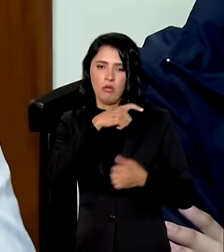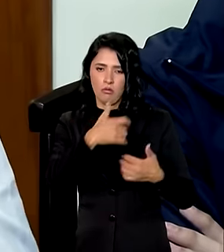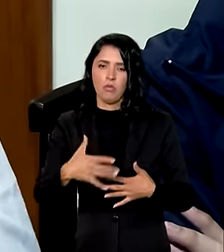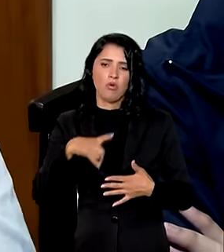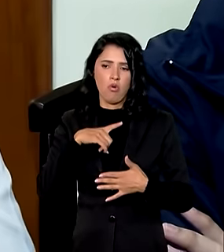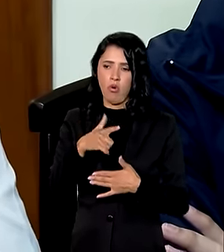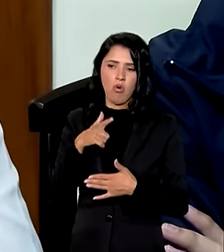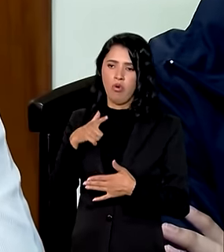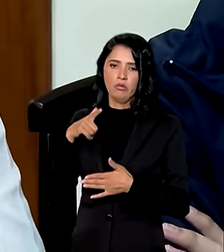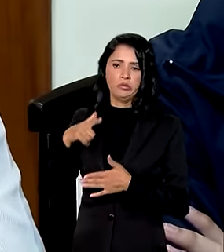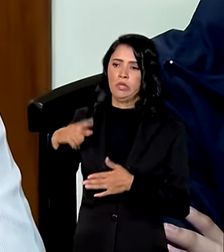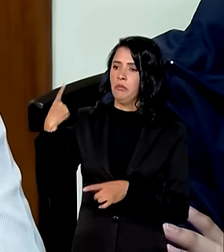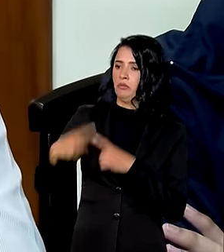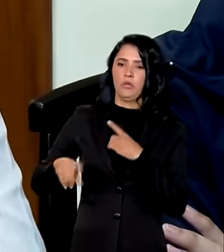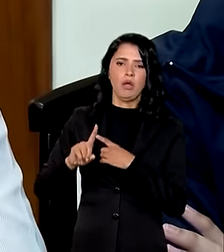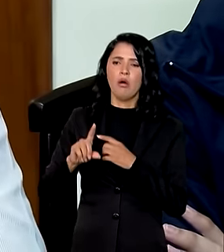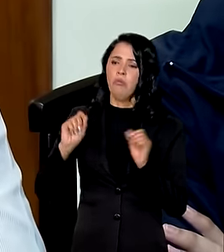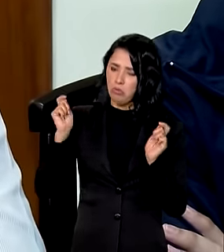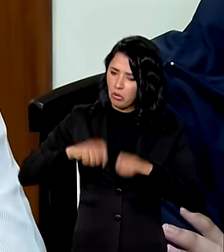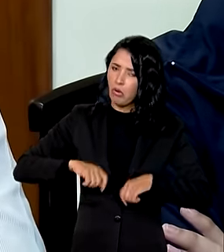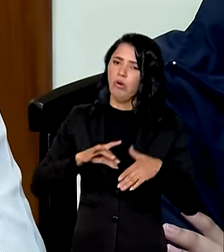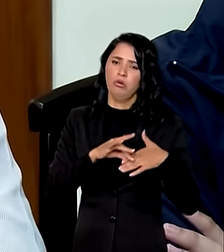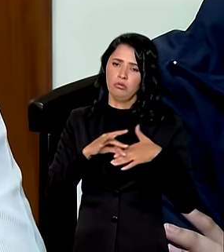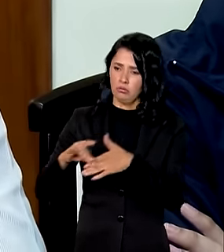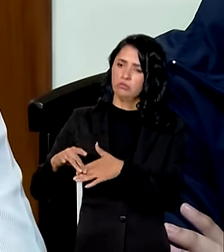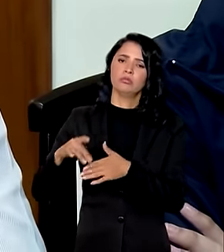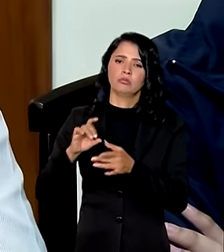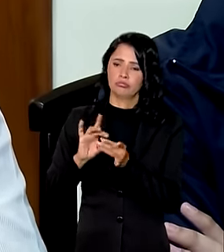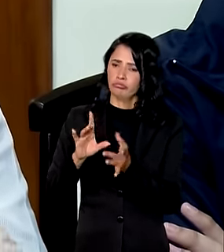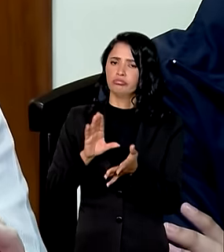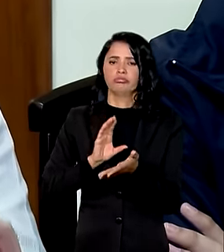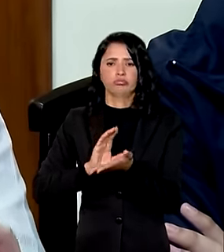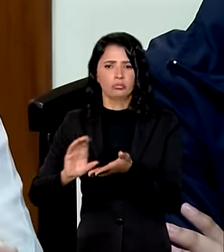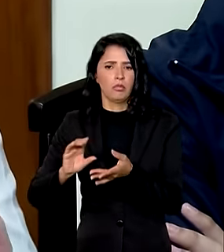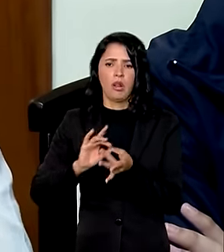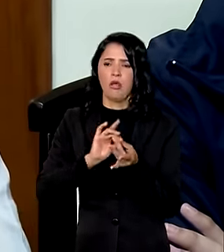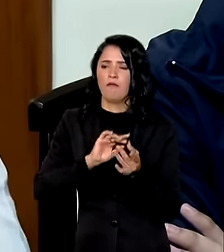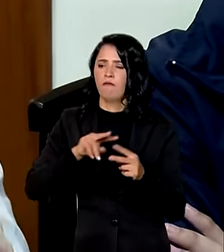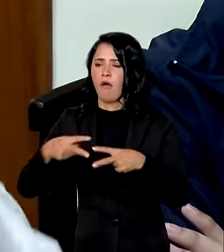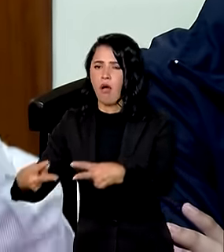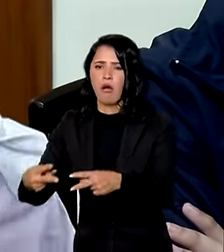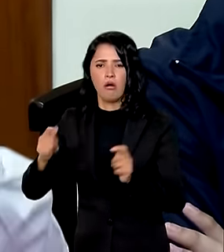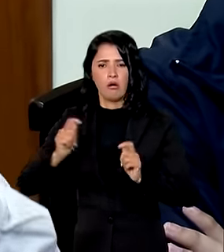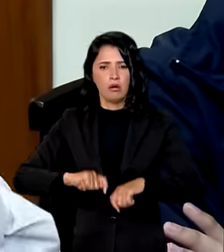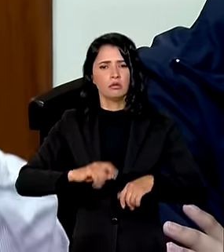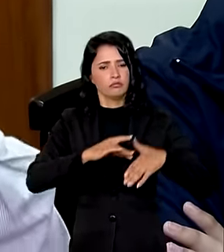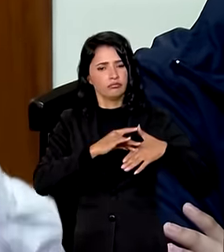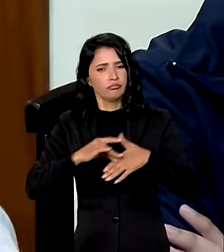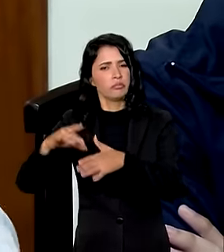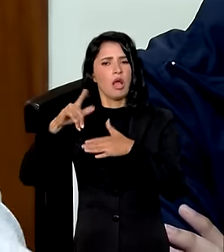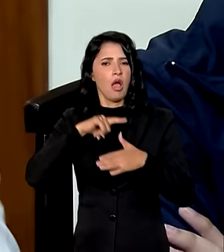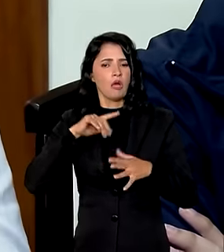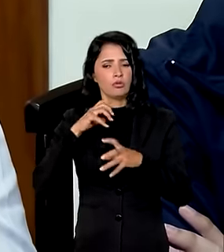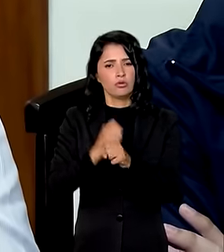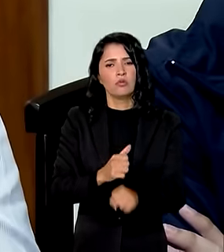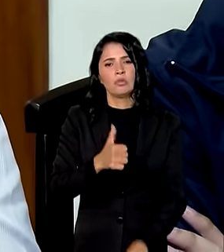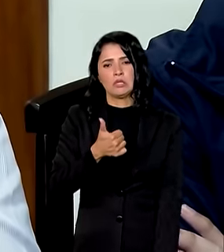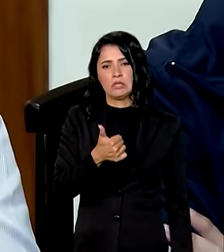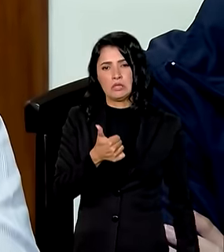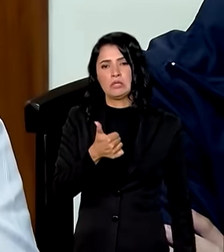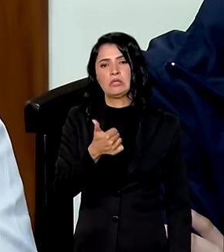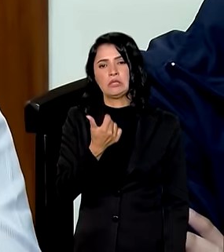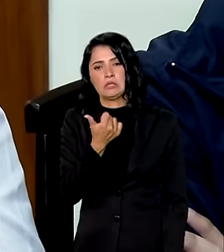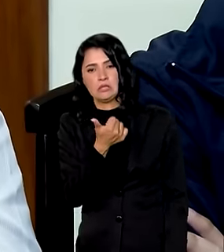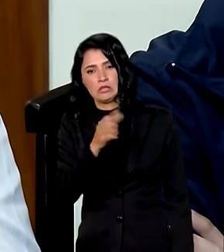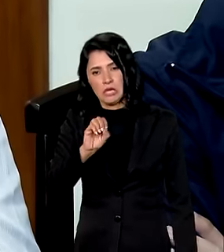restrições da Anvisa quanto a essa questão foram enviados estão sendo viabilizados um total de 100 kits